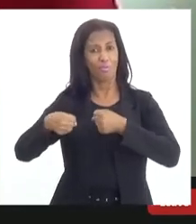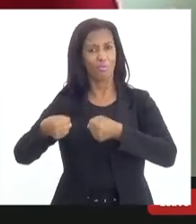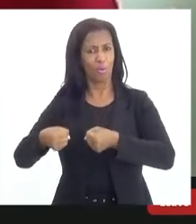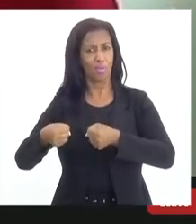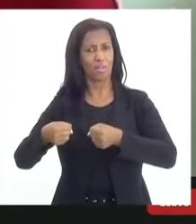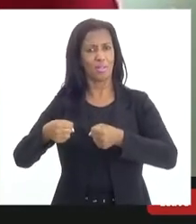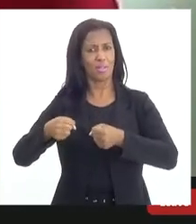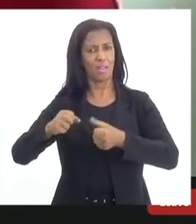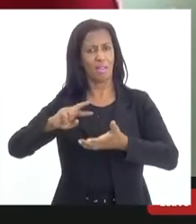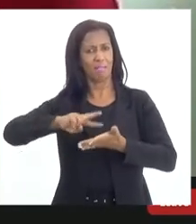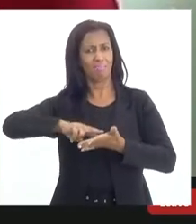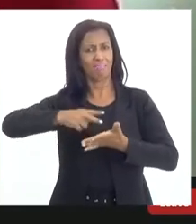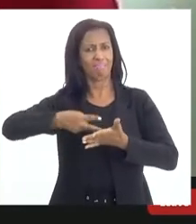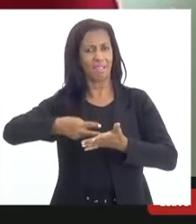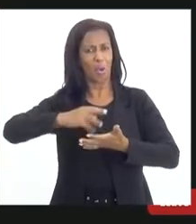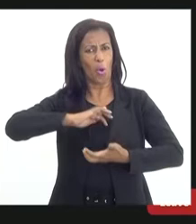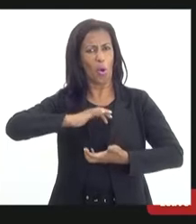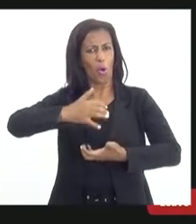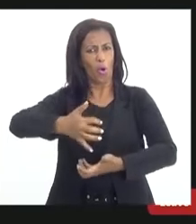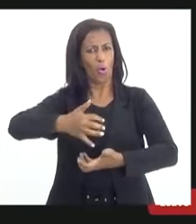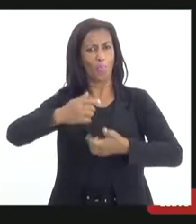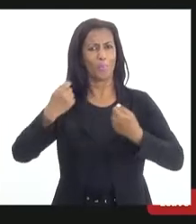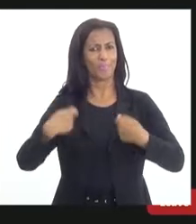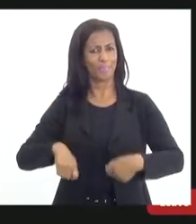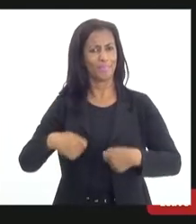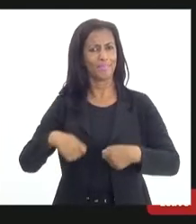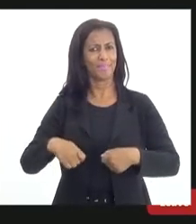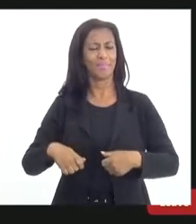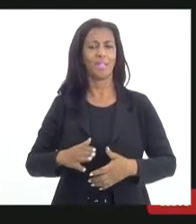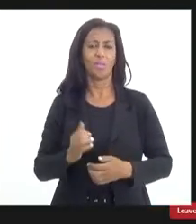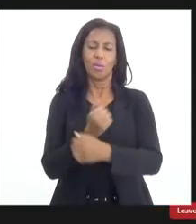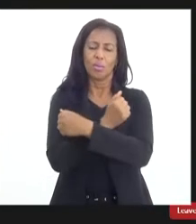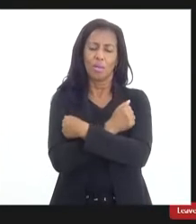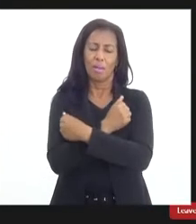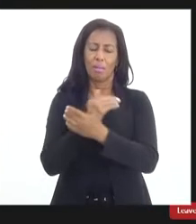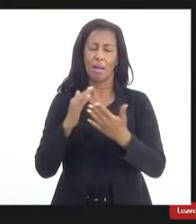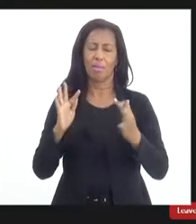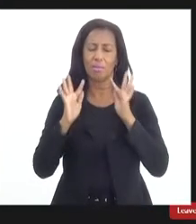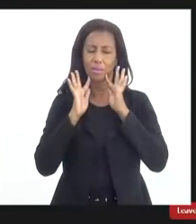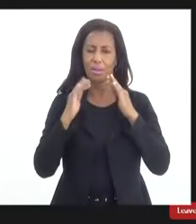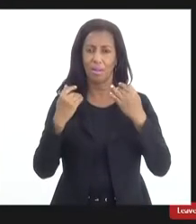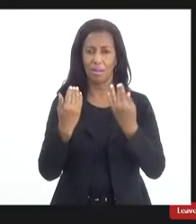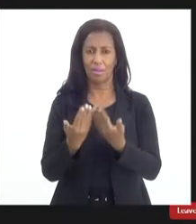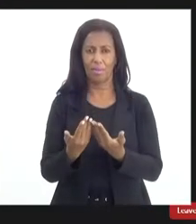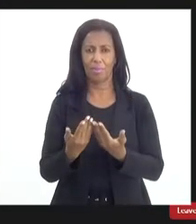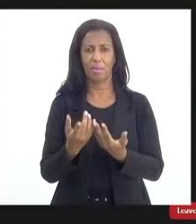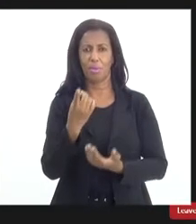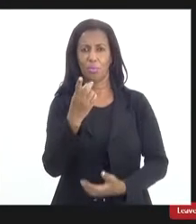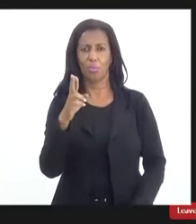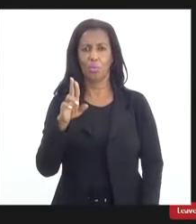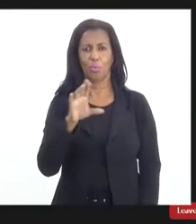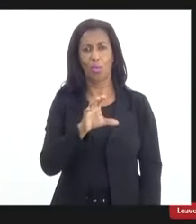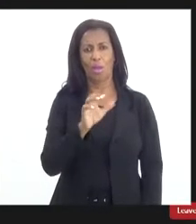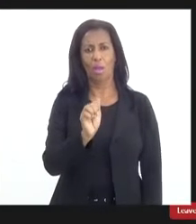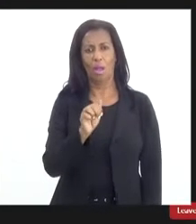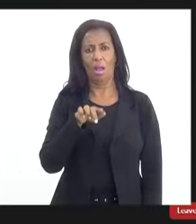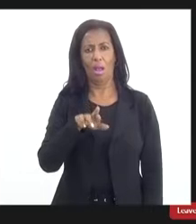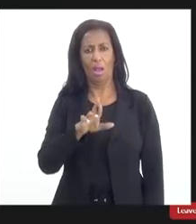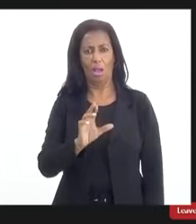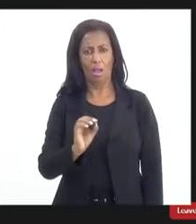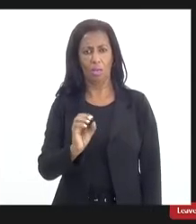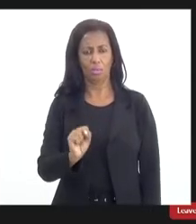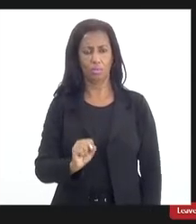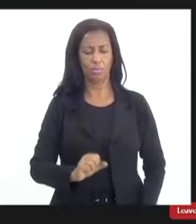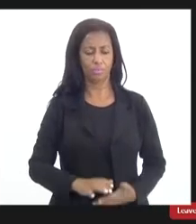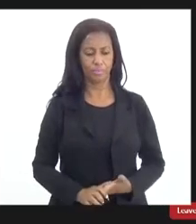transplante de medula ósse. Obrigada e o nosso abraço fraterno à família do doutor Carlos Chaves. Eu queria